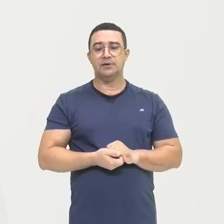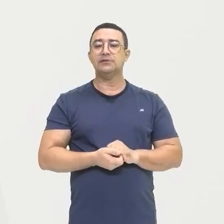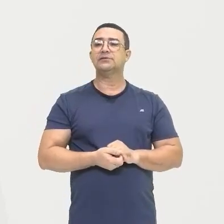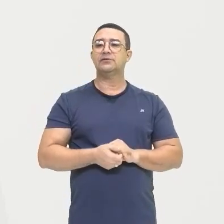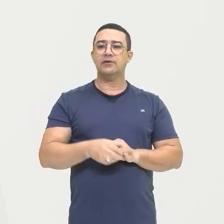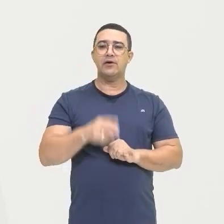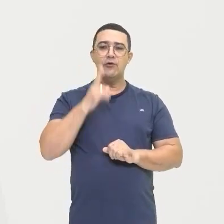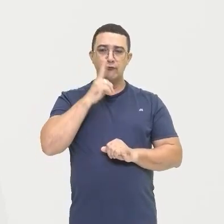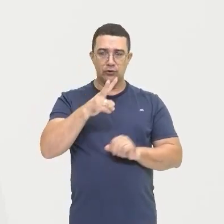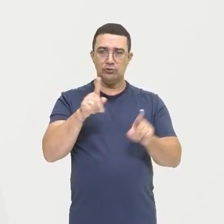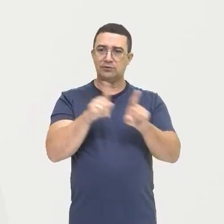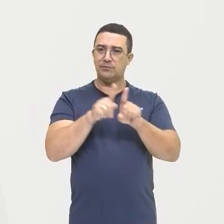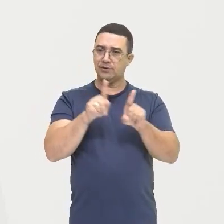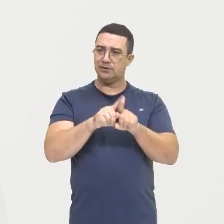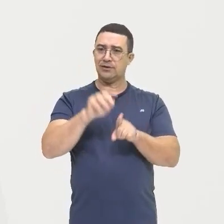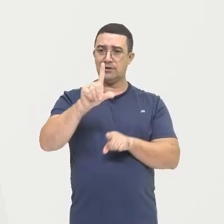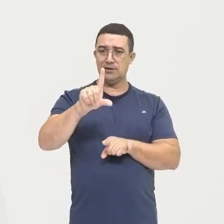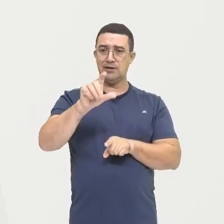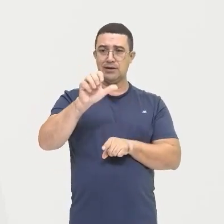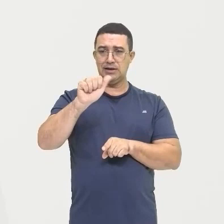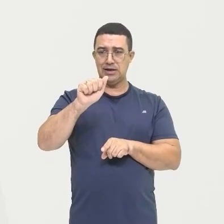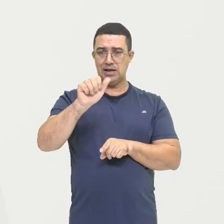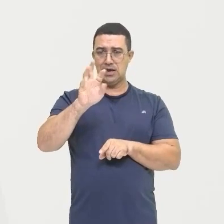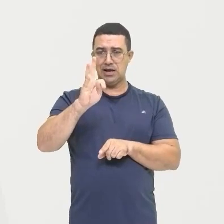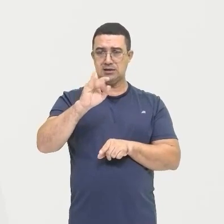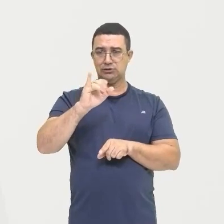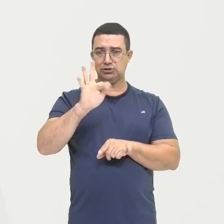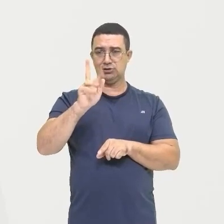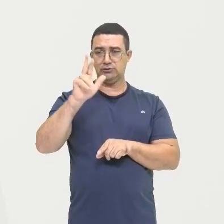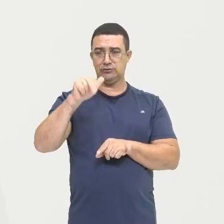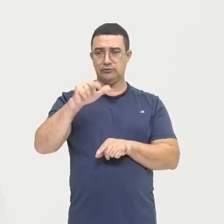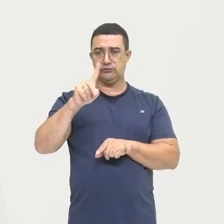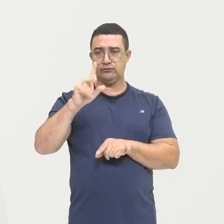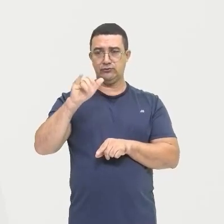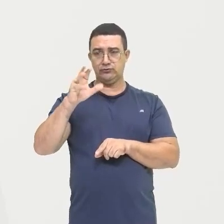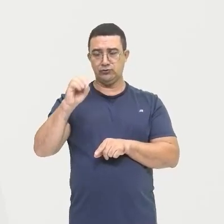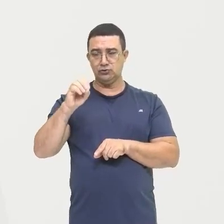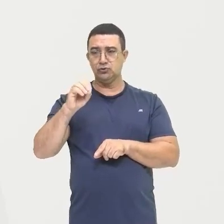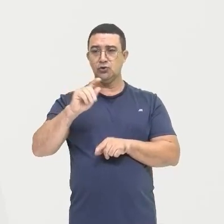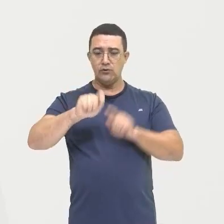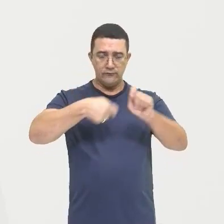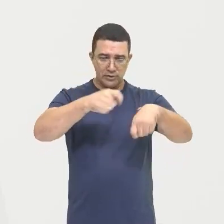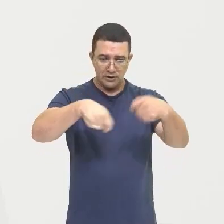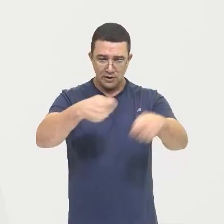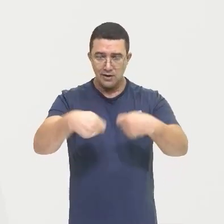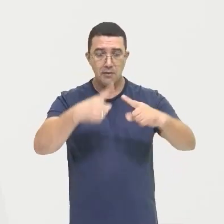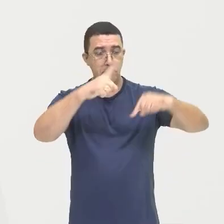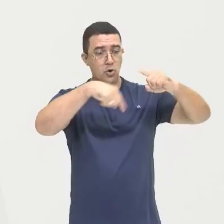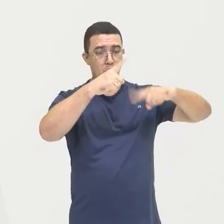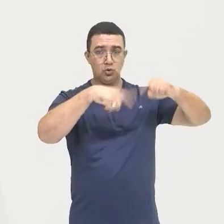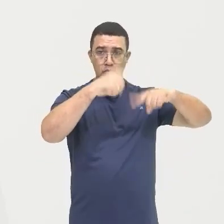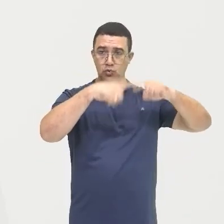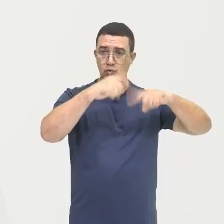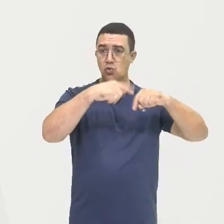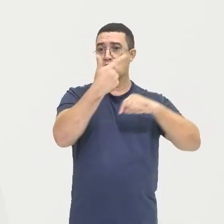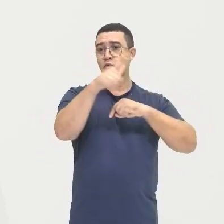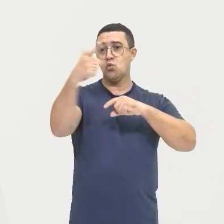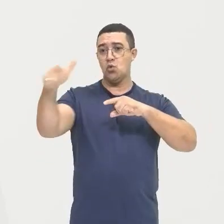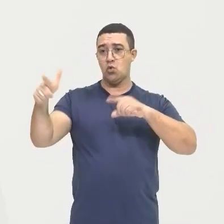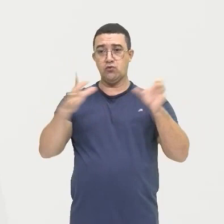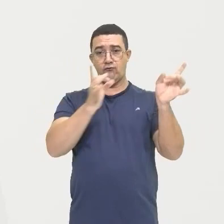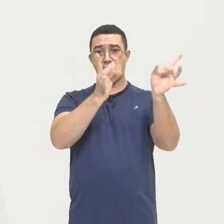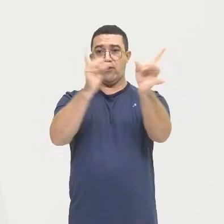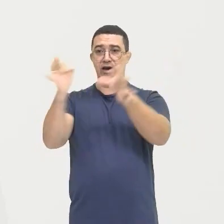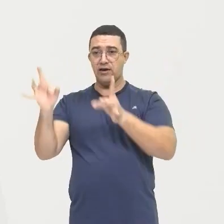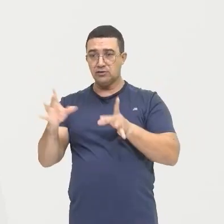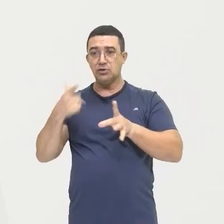Eles vão Destinar Vão comercializar Os produtos Com Outros países Eles